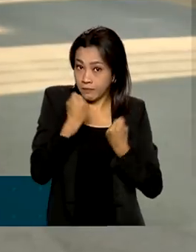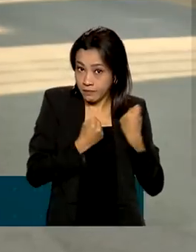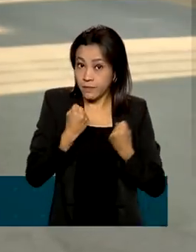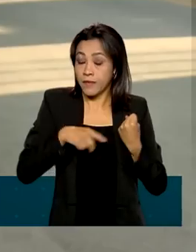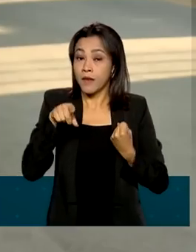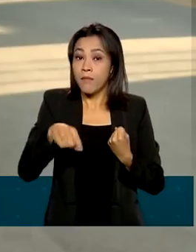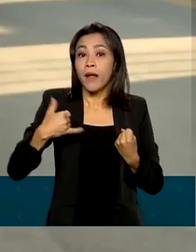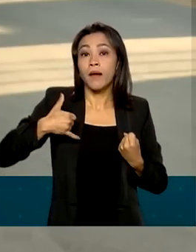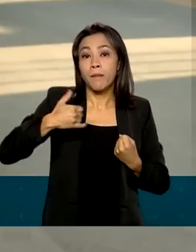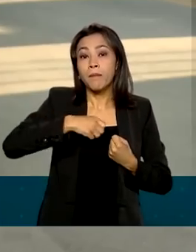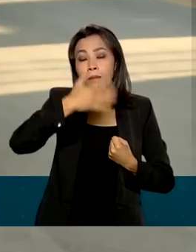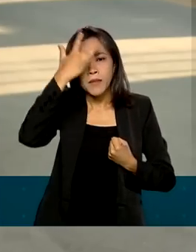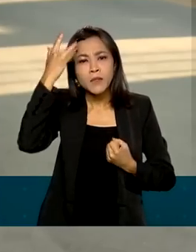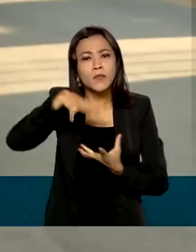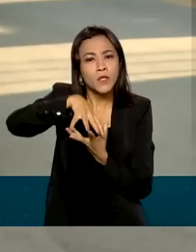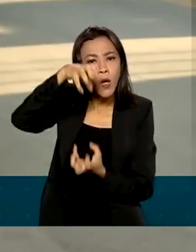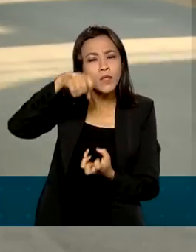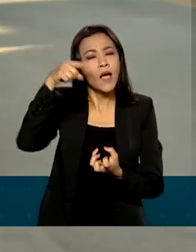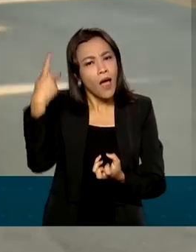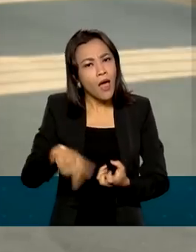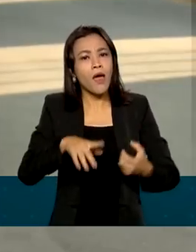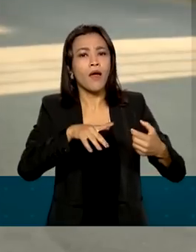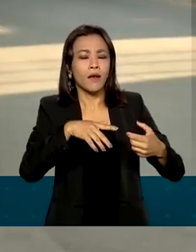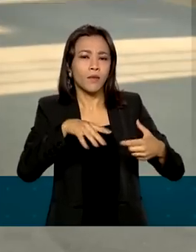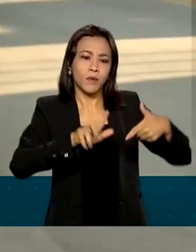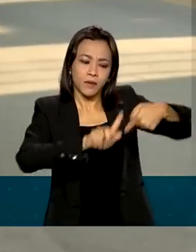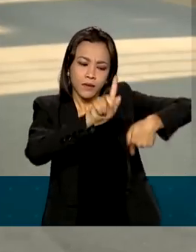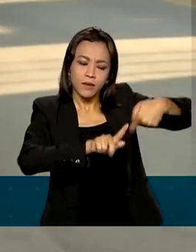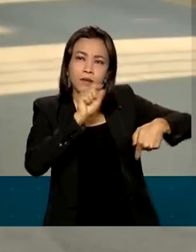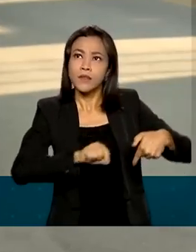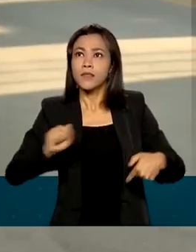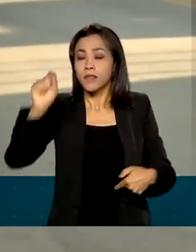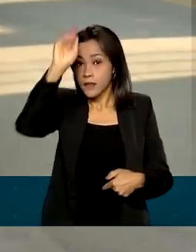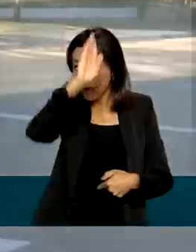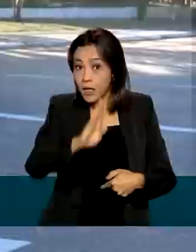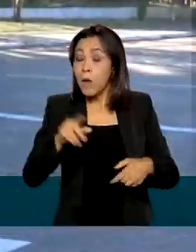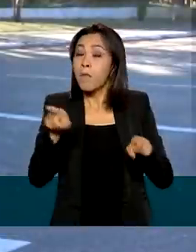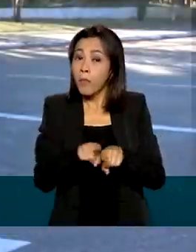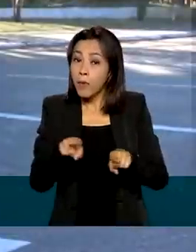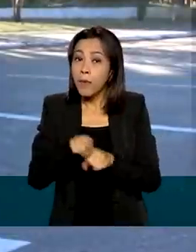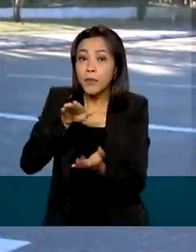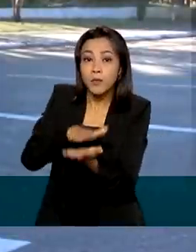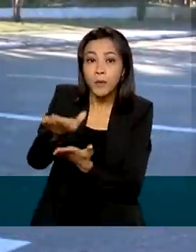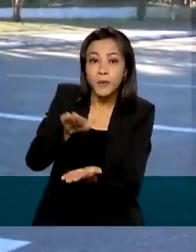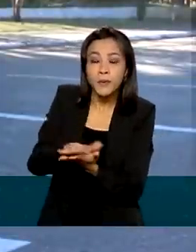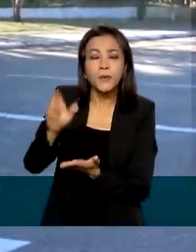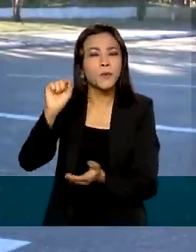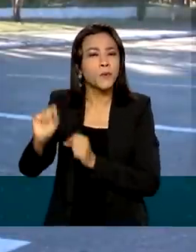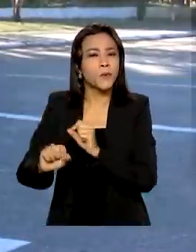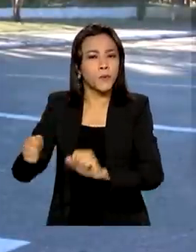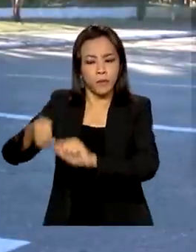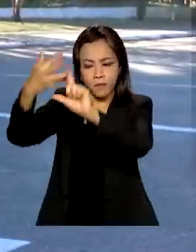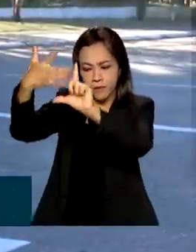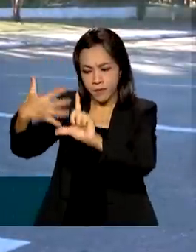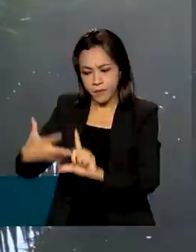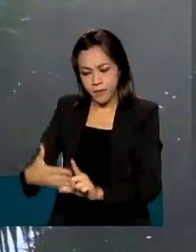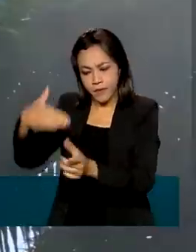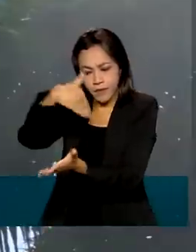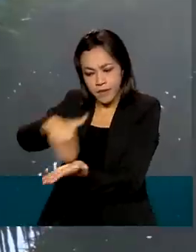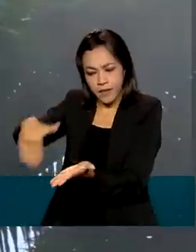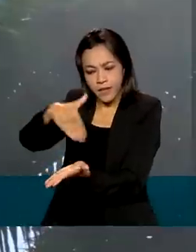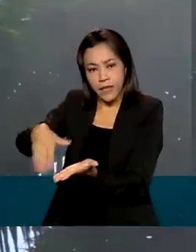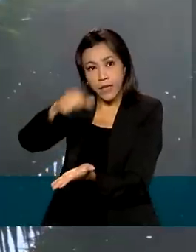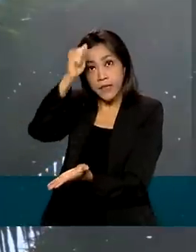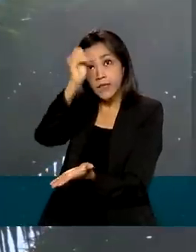e pelas prefeituras de todo o país. Mas, a partir de agora, poderá ser emitida também pelo portal de serviços da Secretaria Nacional